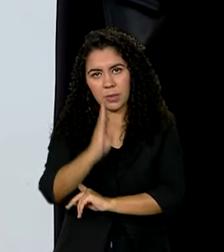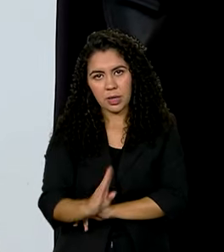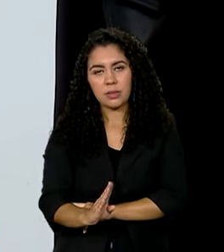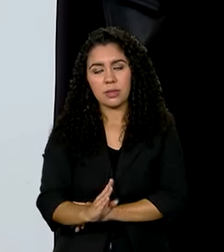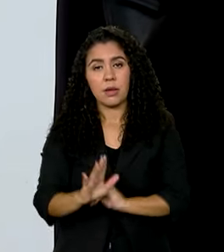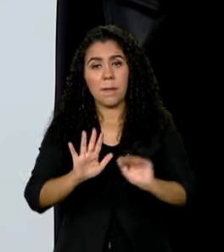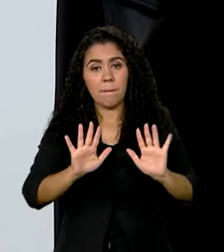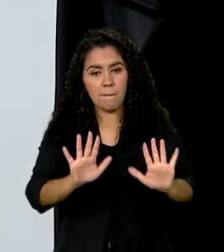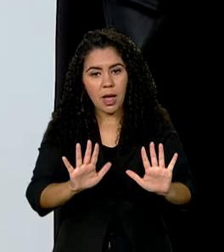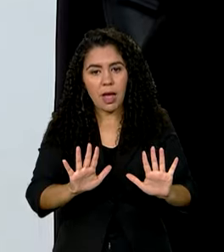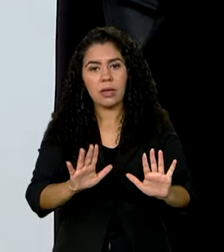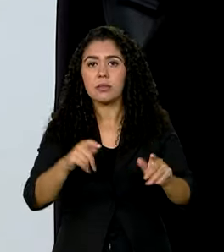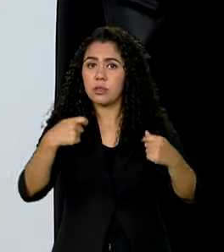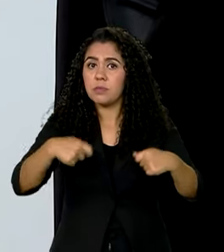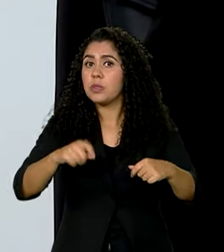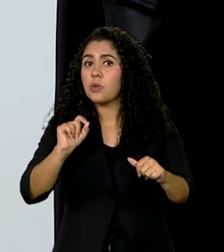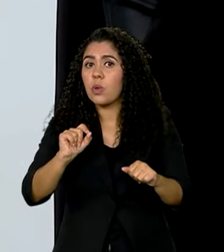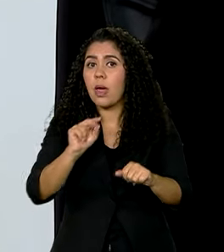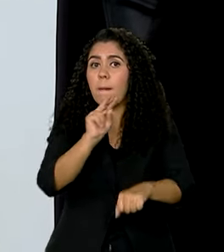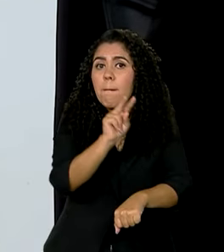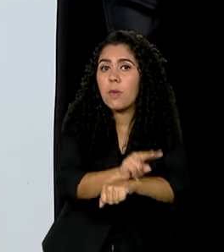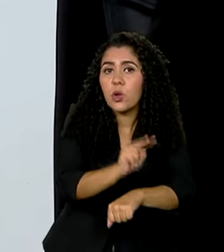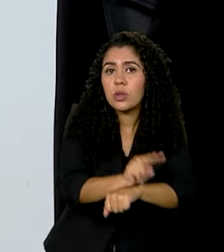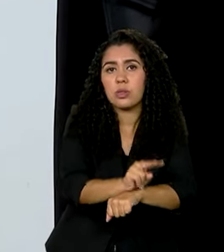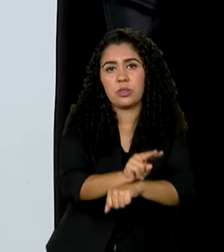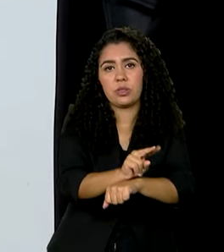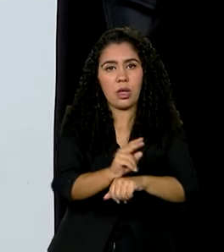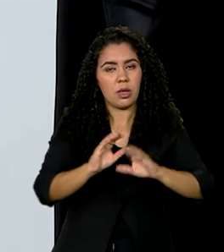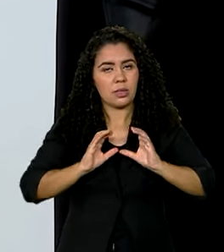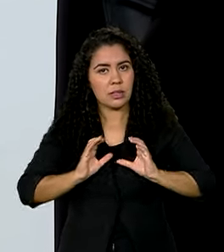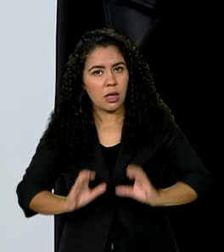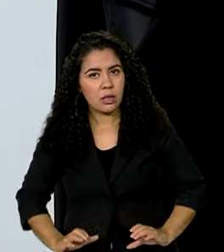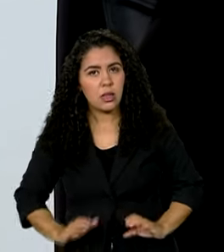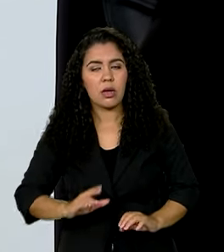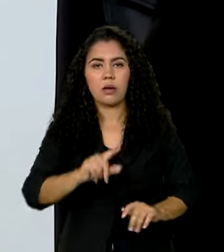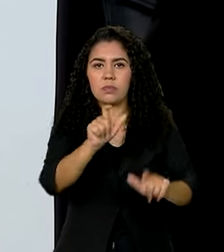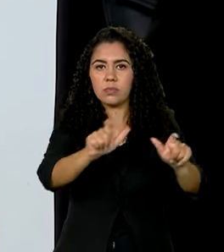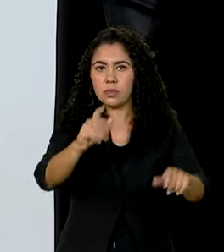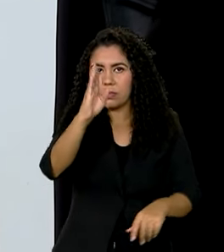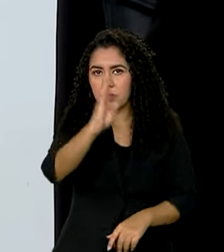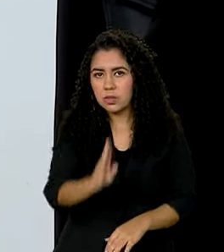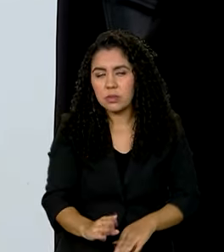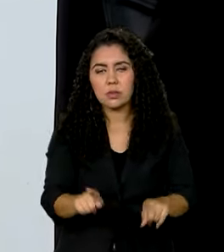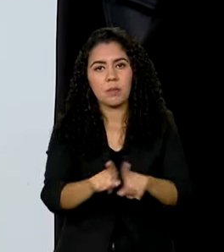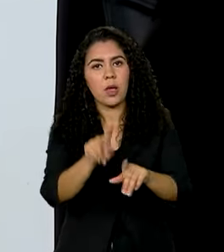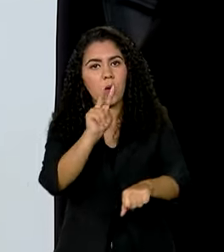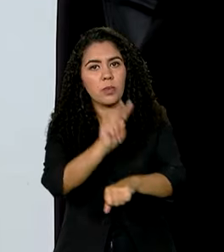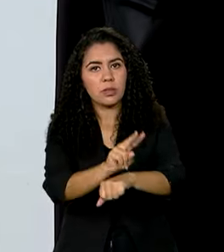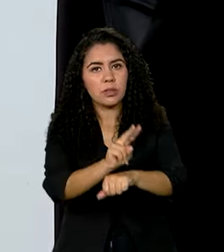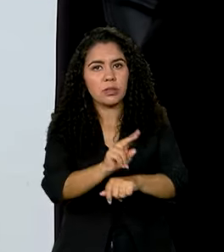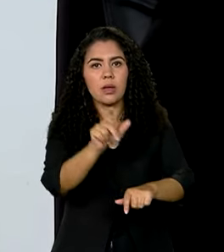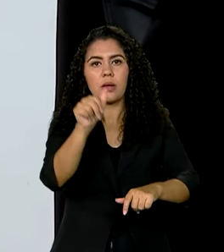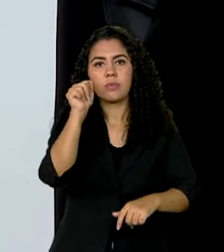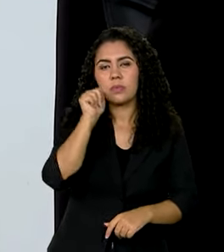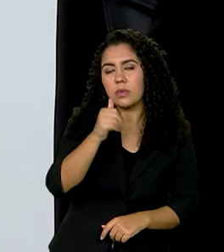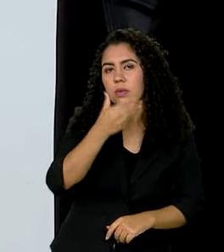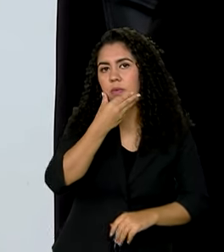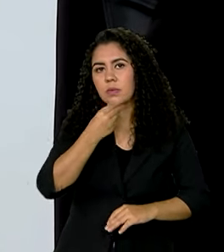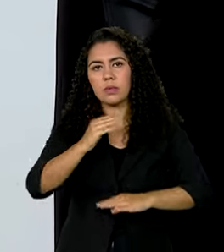proteger os cidadãos brasileiros, se a gente não proteger os trabalhadores e as trabalhadoras.